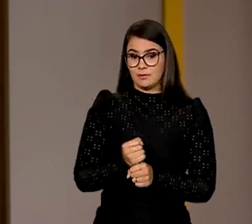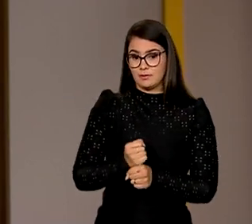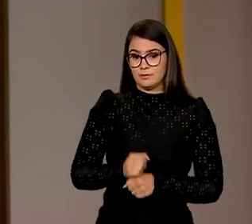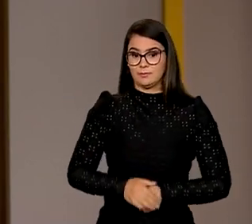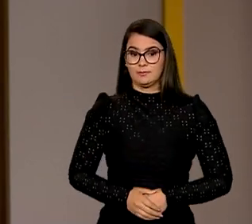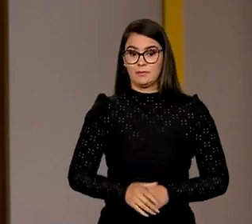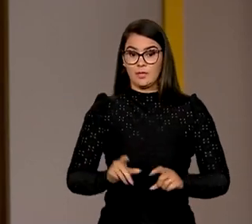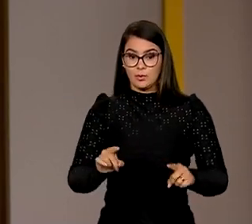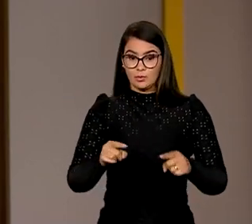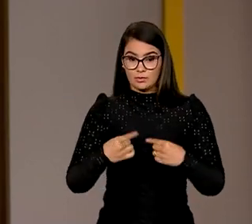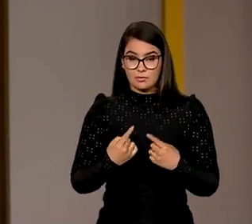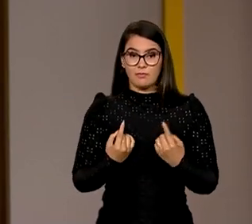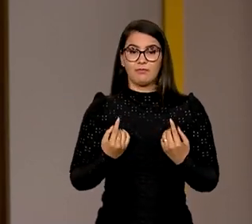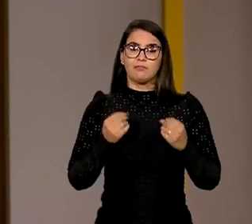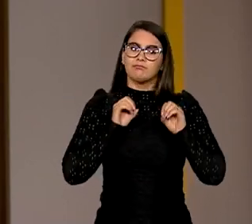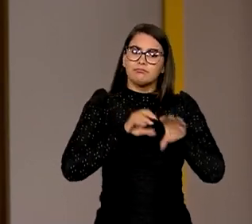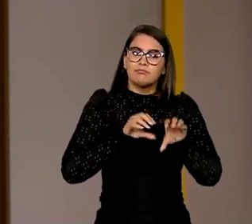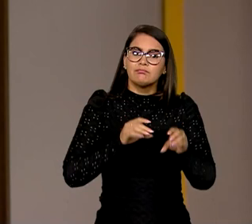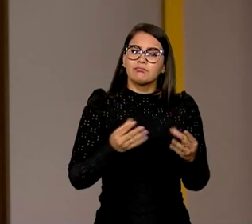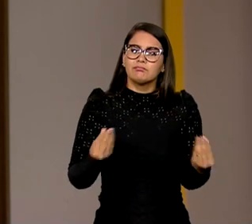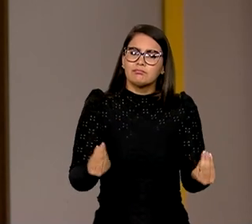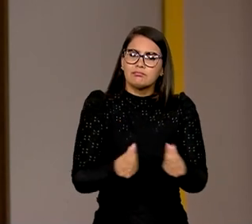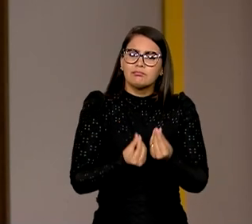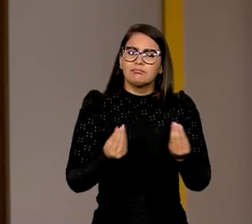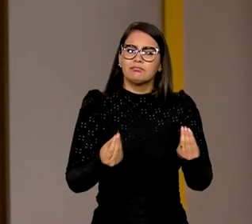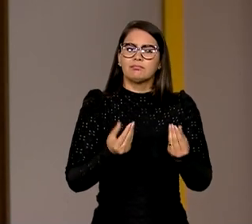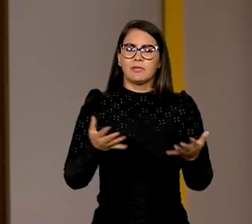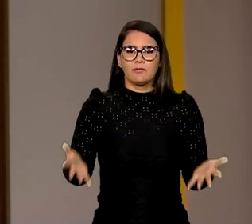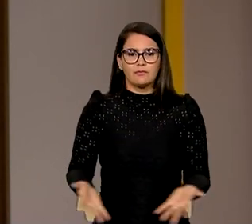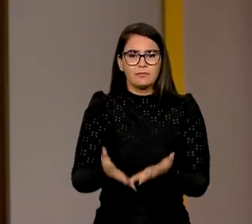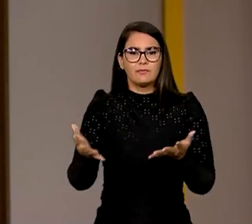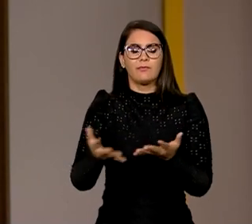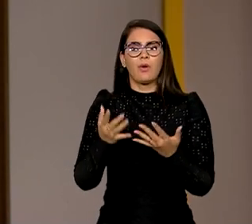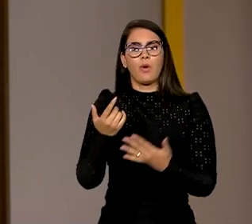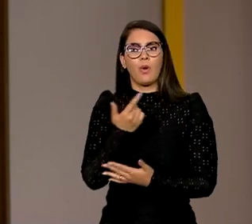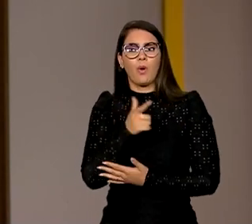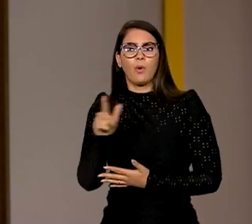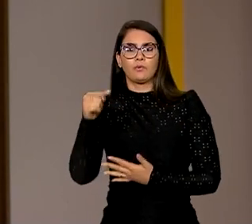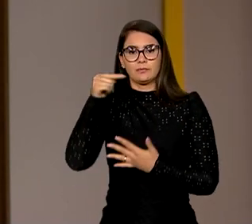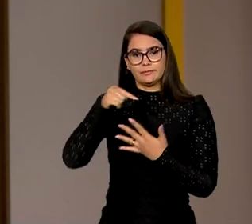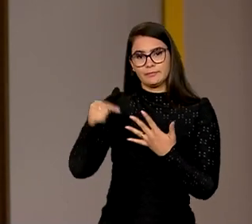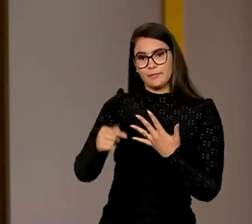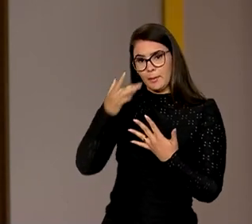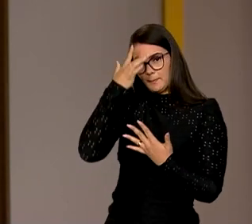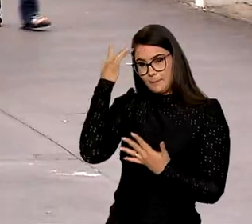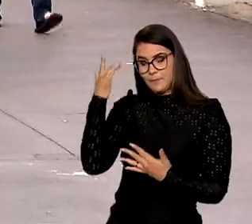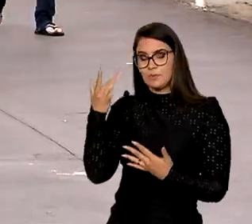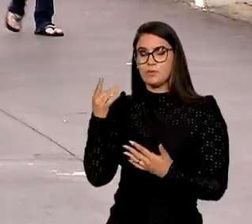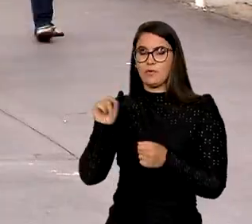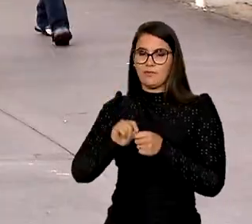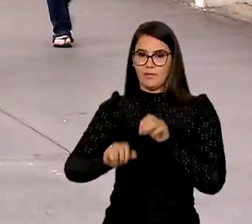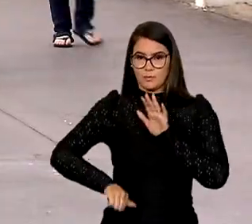O desafio é sensibilizar a sociedade e intensificar as medidas de combate aos infratores.